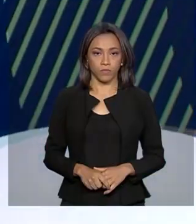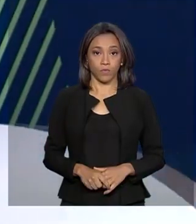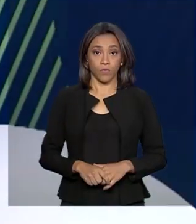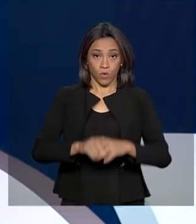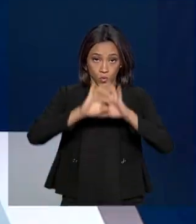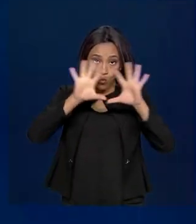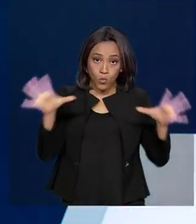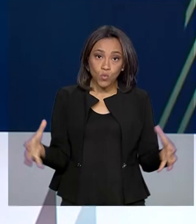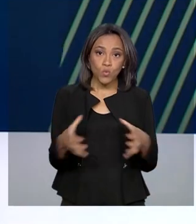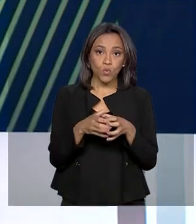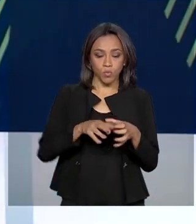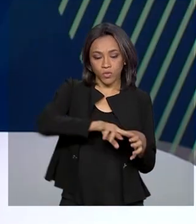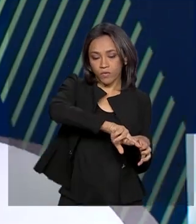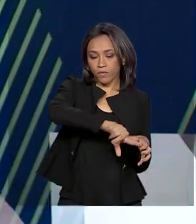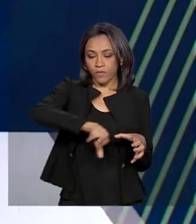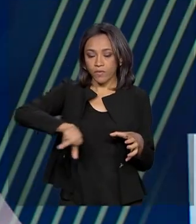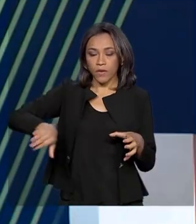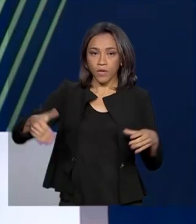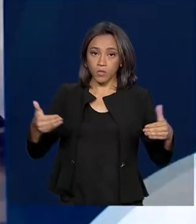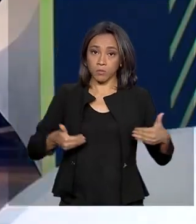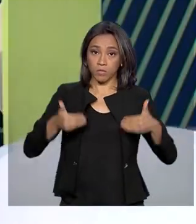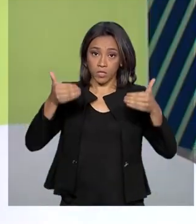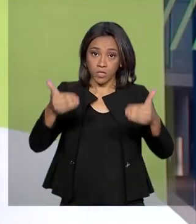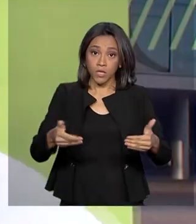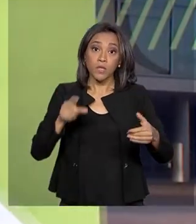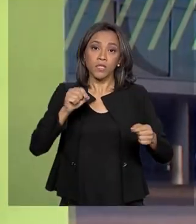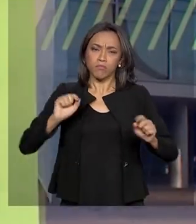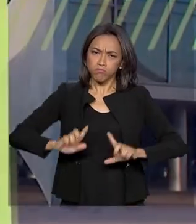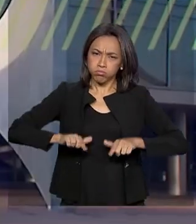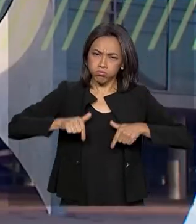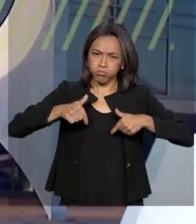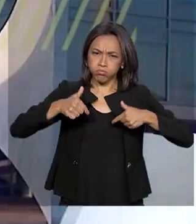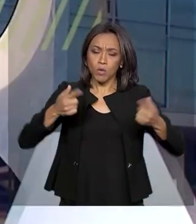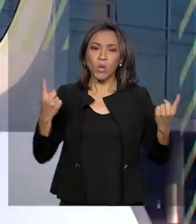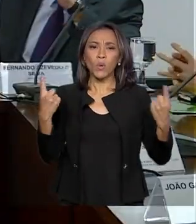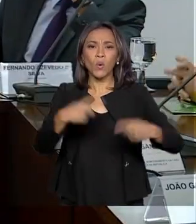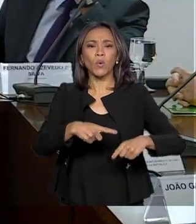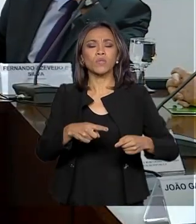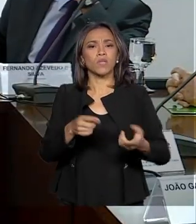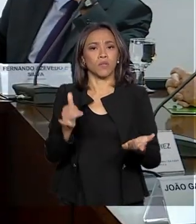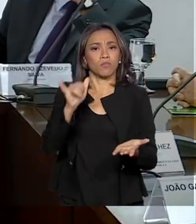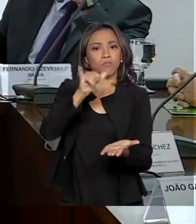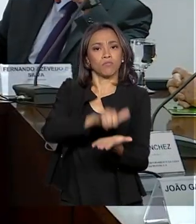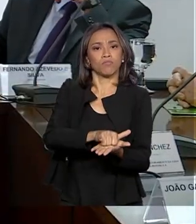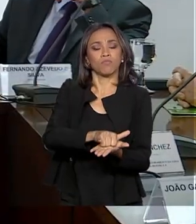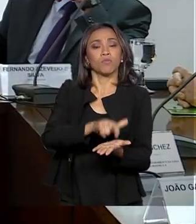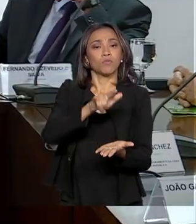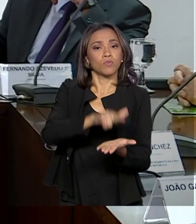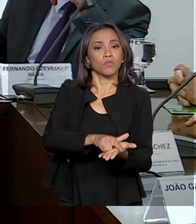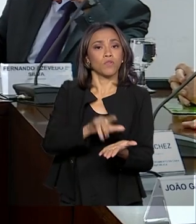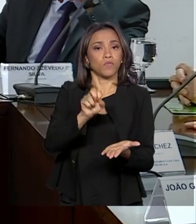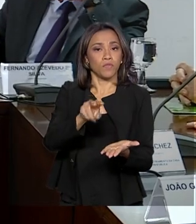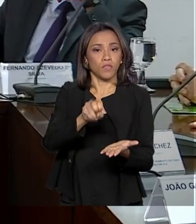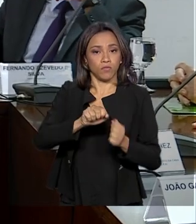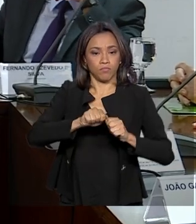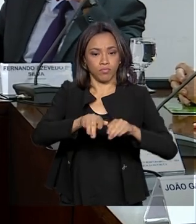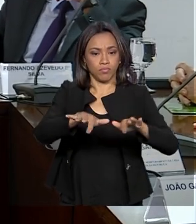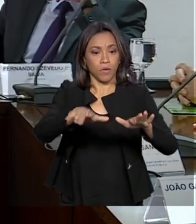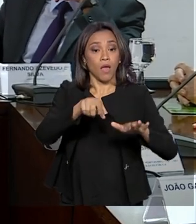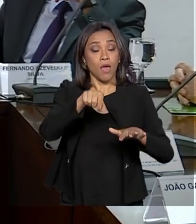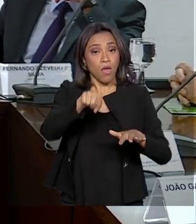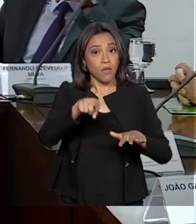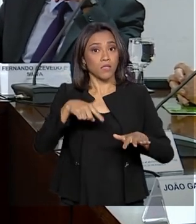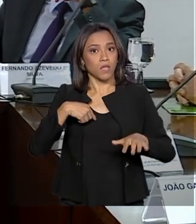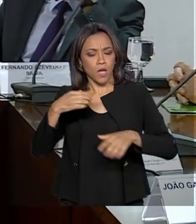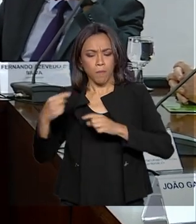O grupo interministerial que atua no combate ao novo coronavírus está reunido no Palácio do Planalto para discutir